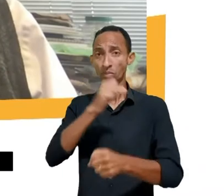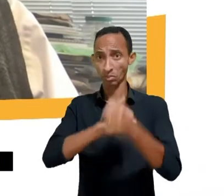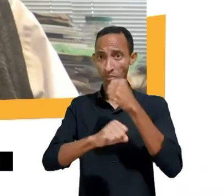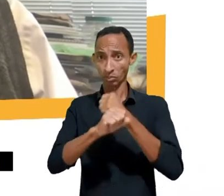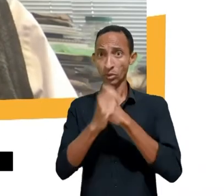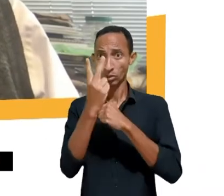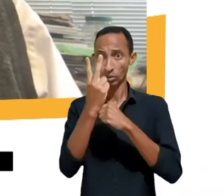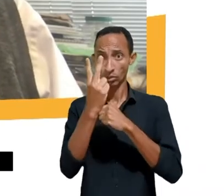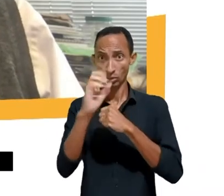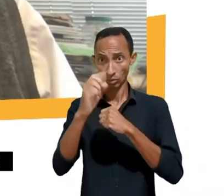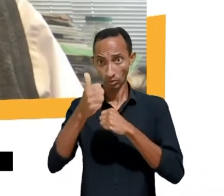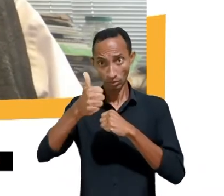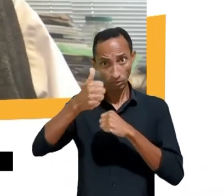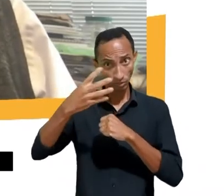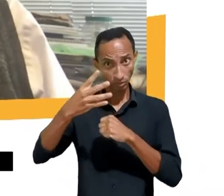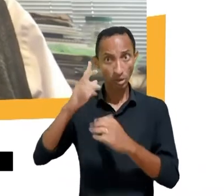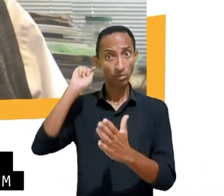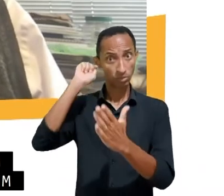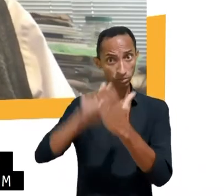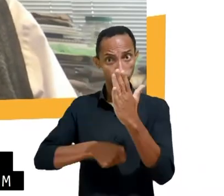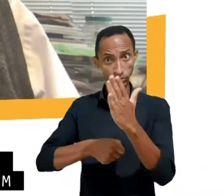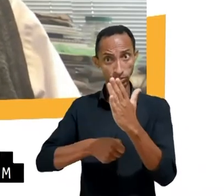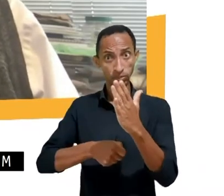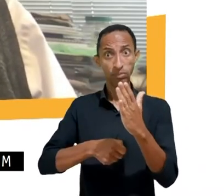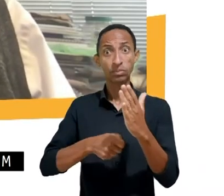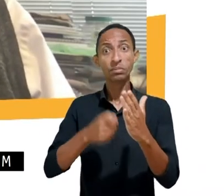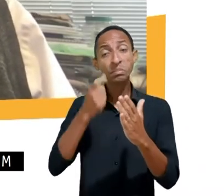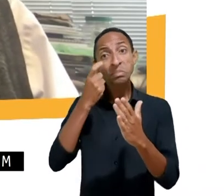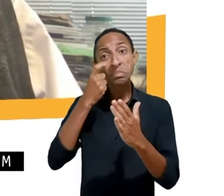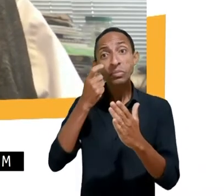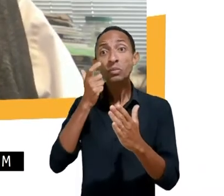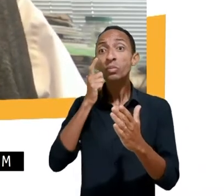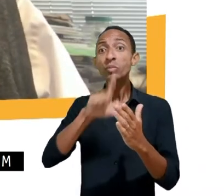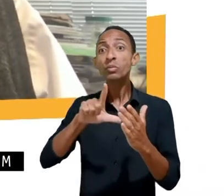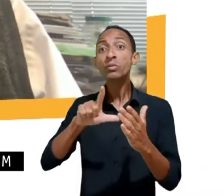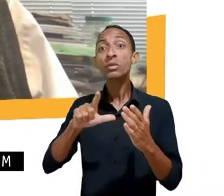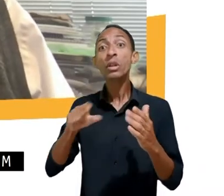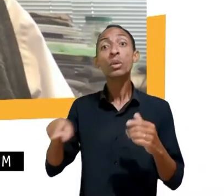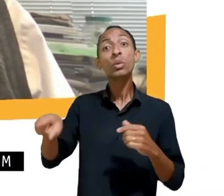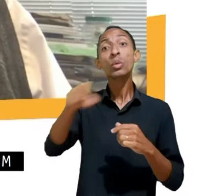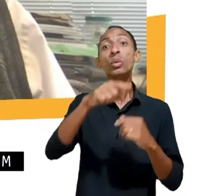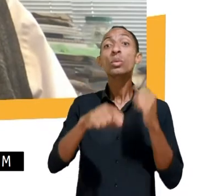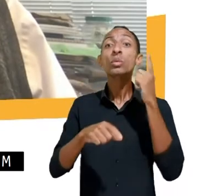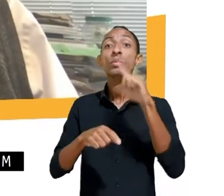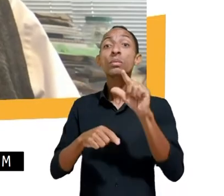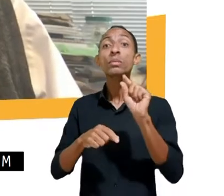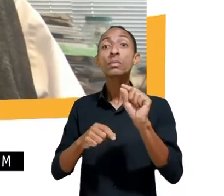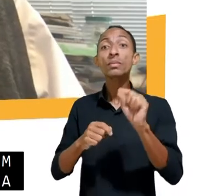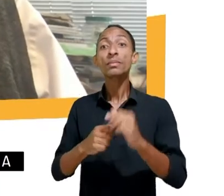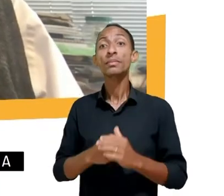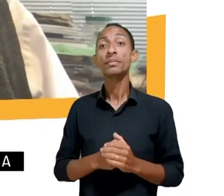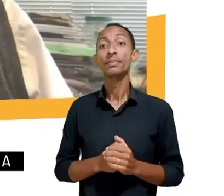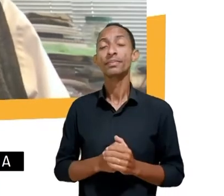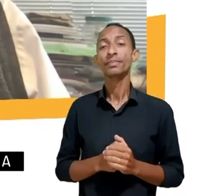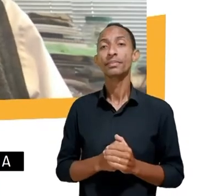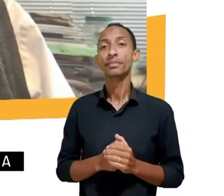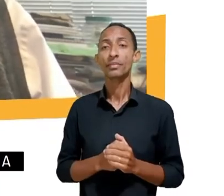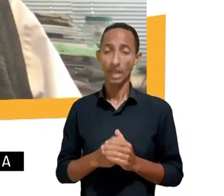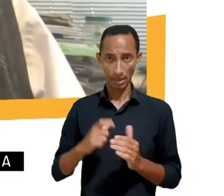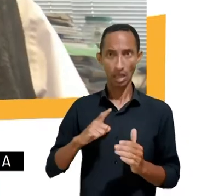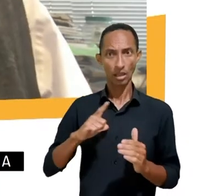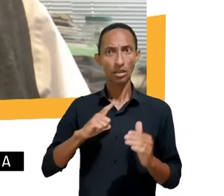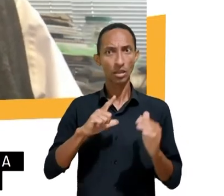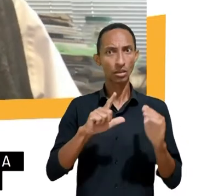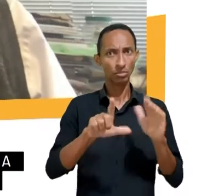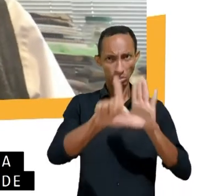da net mundial e agora com a LGPD, nós temos um conjunto de legislação muito abrangente e muito